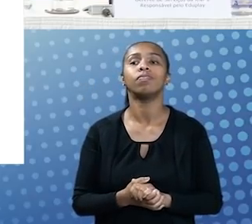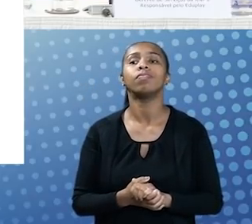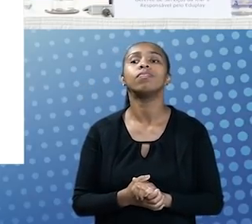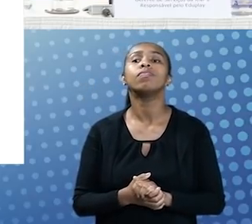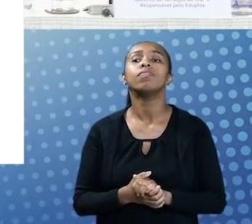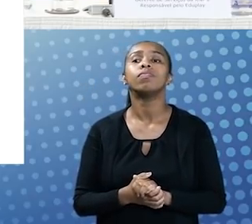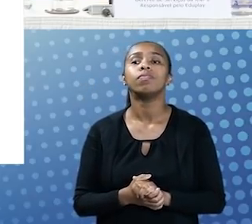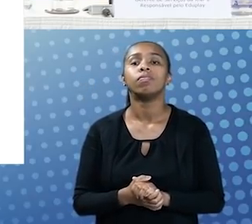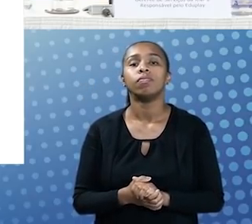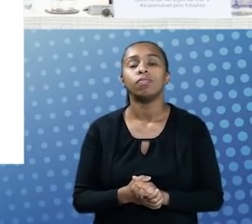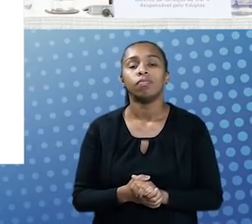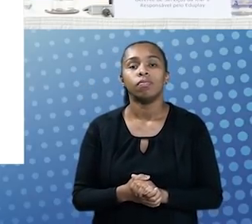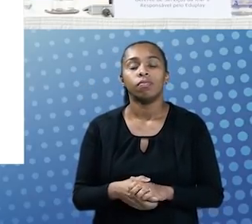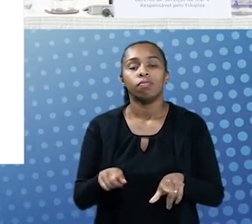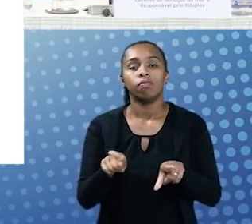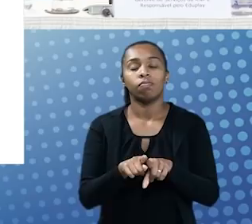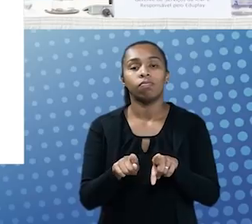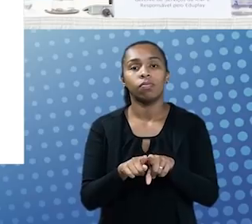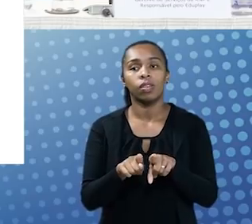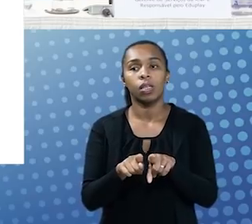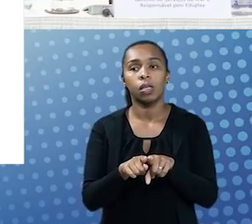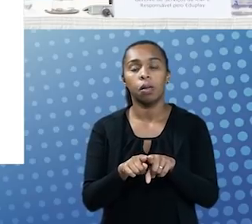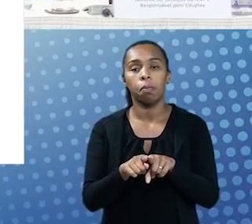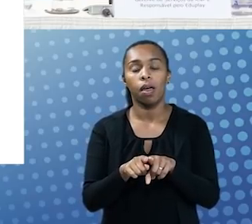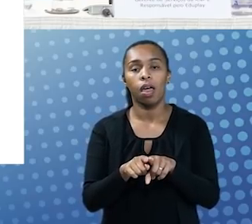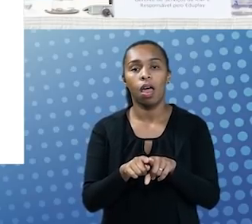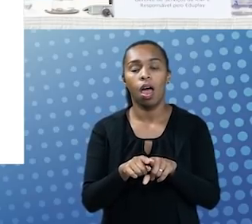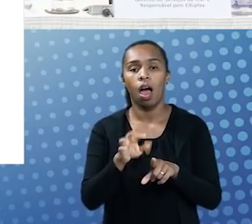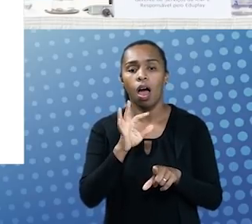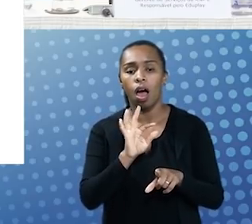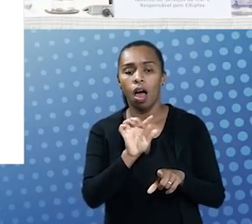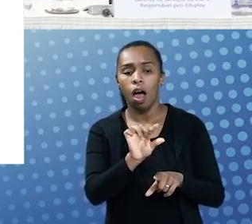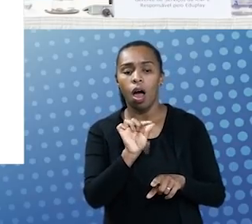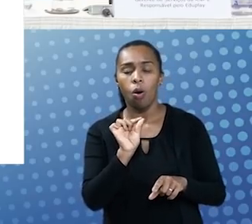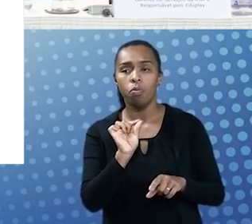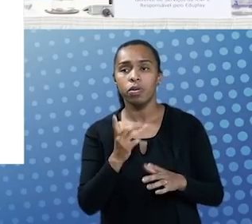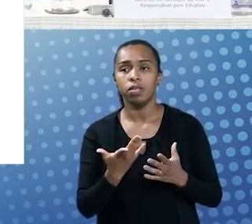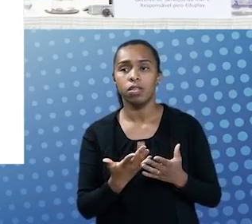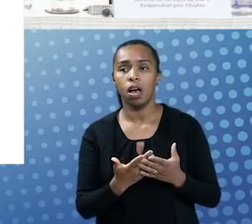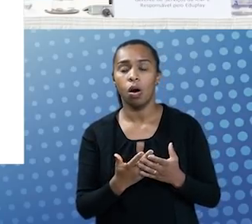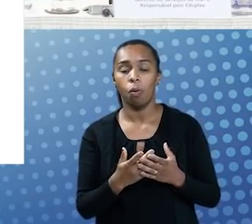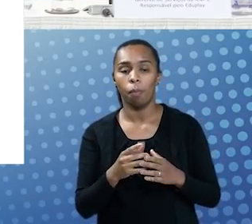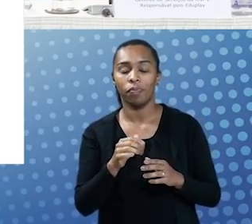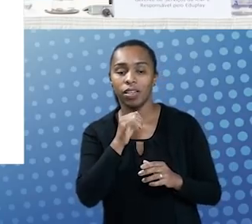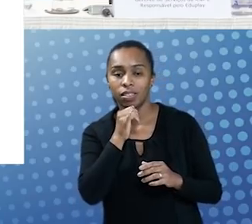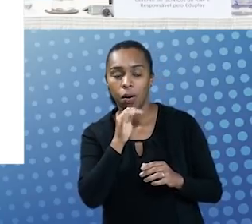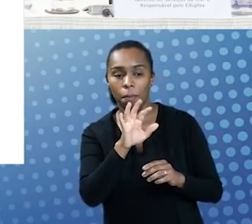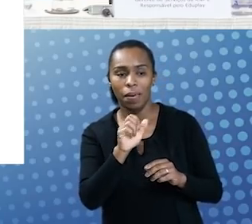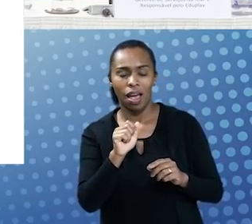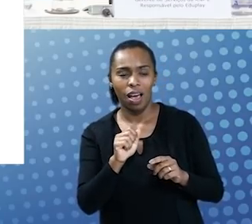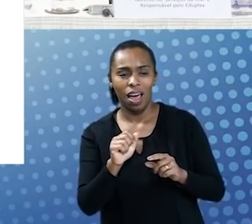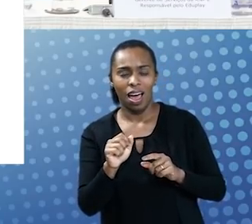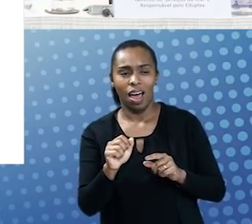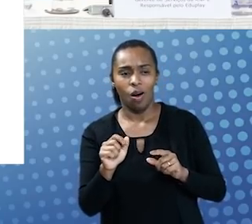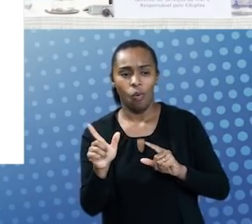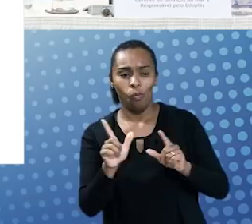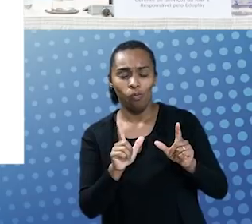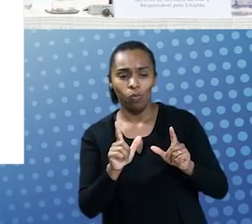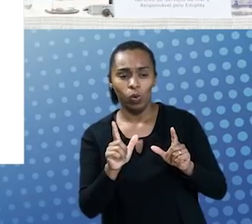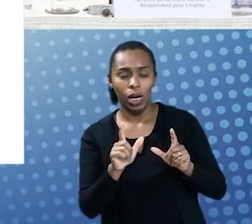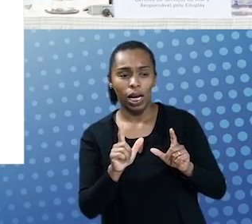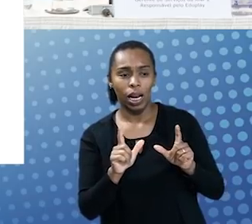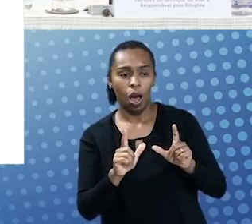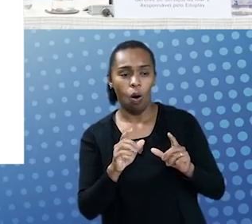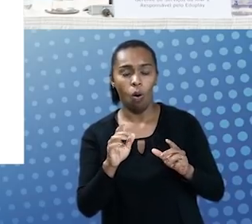e a opção de geoblocking. Por exemplo, a gente pega o canal da TV Escola, que pode ter, em